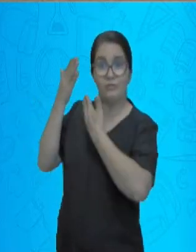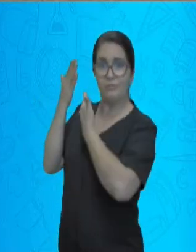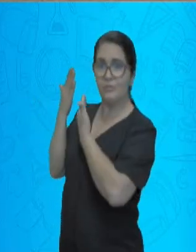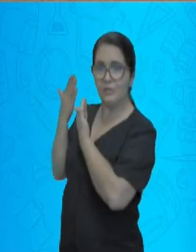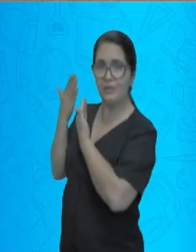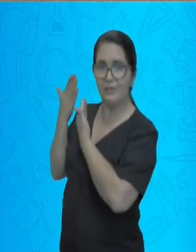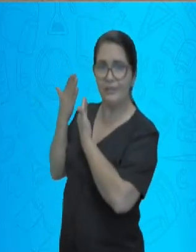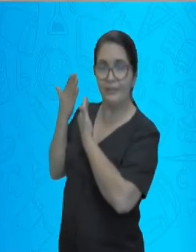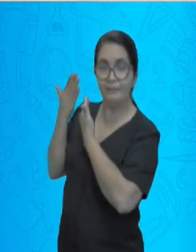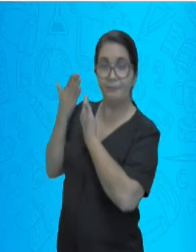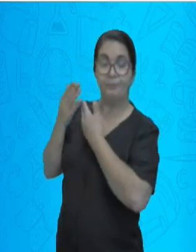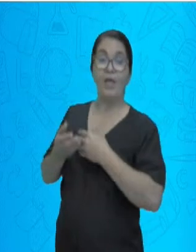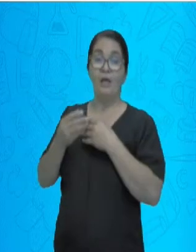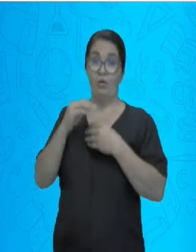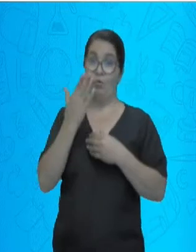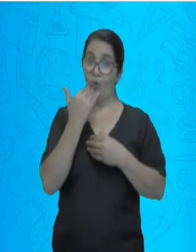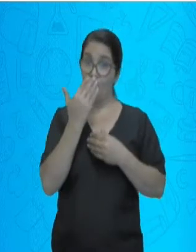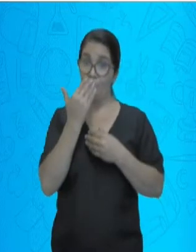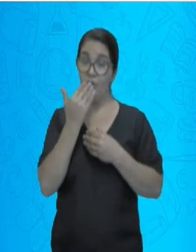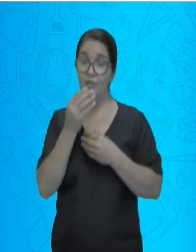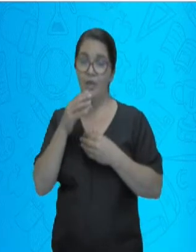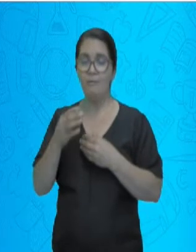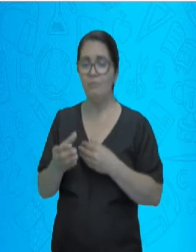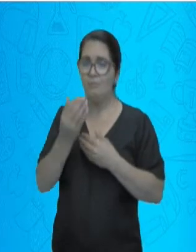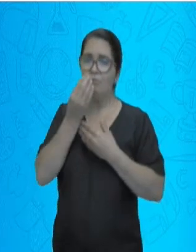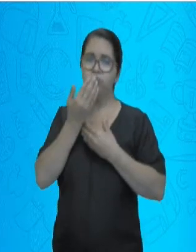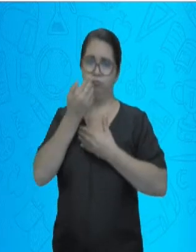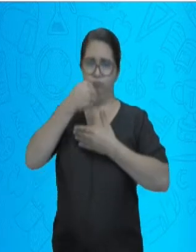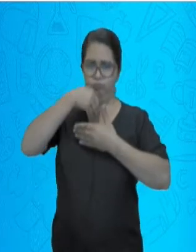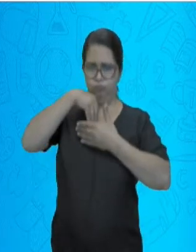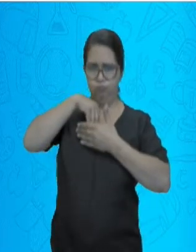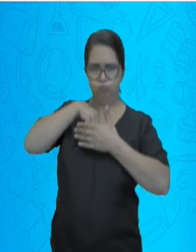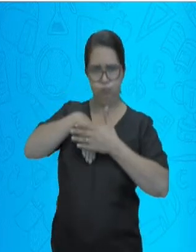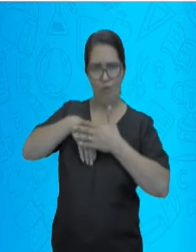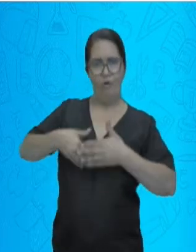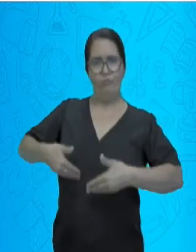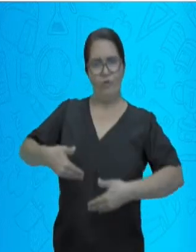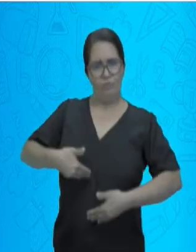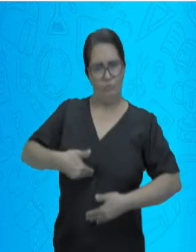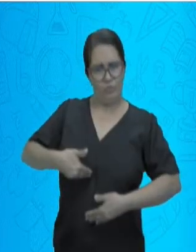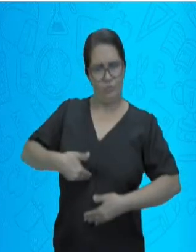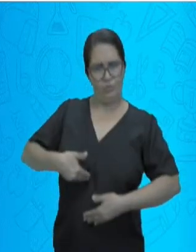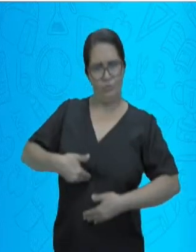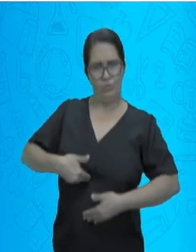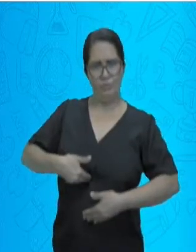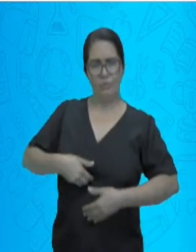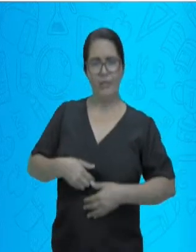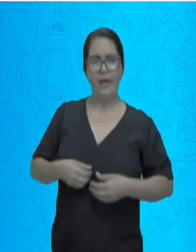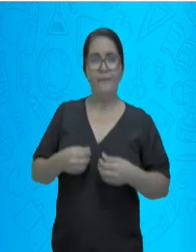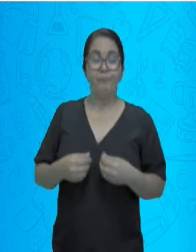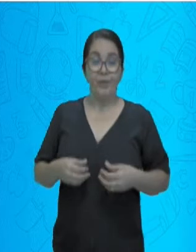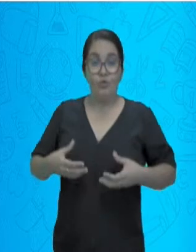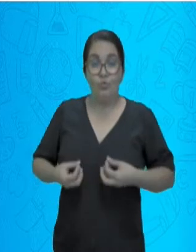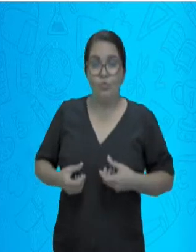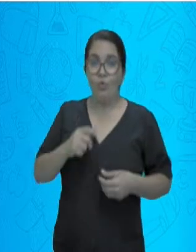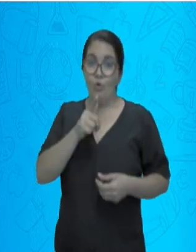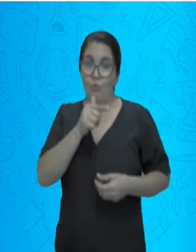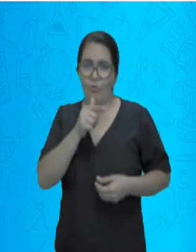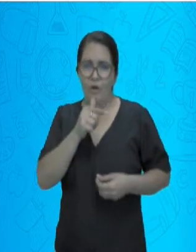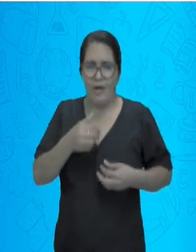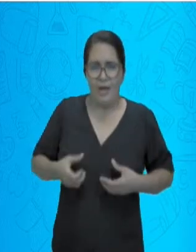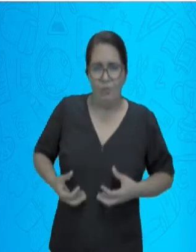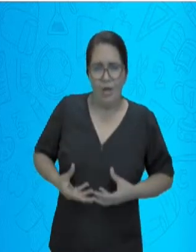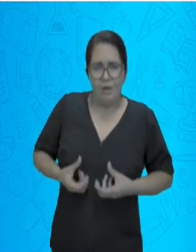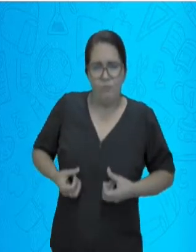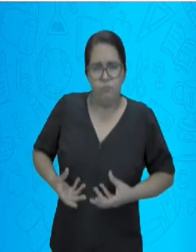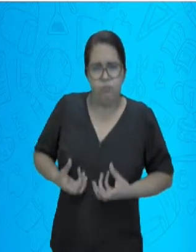Entrou no meu estômago, junto com o suco gástrico, ele vai ser transformado. Vou